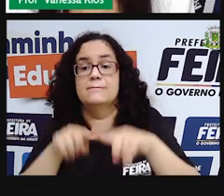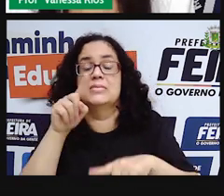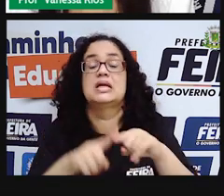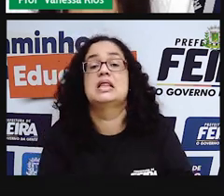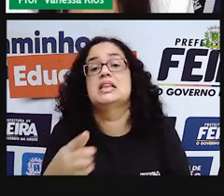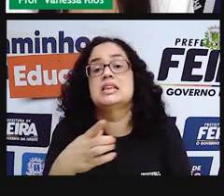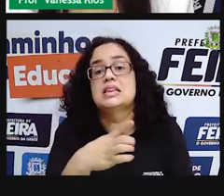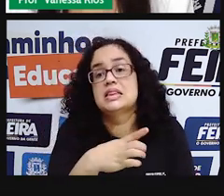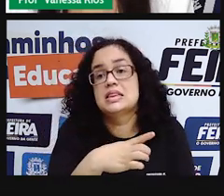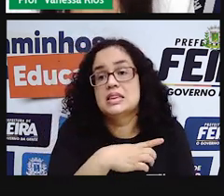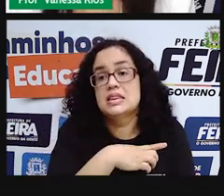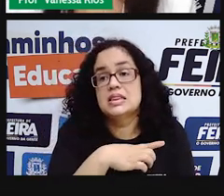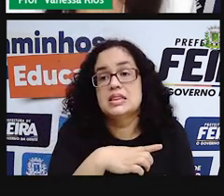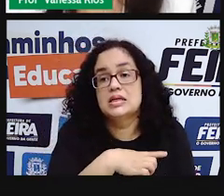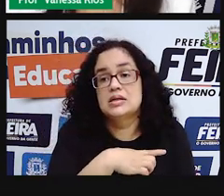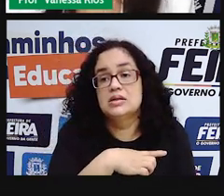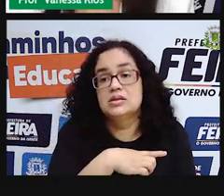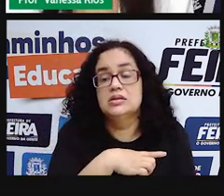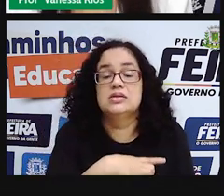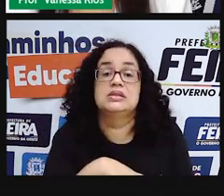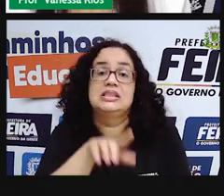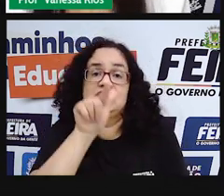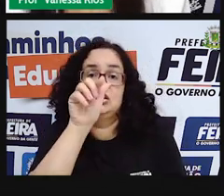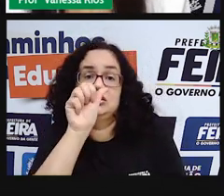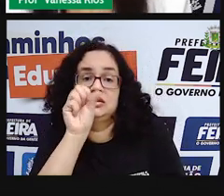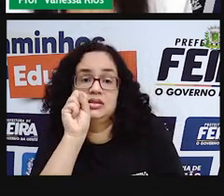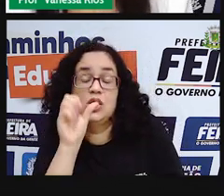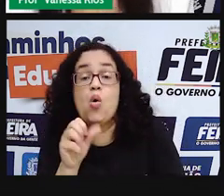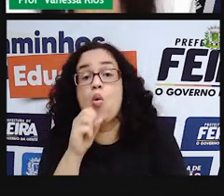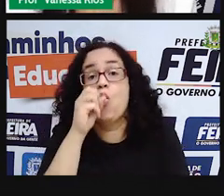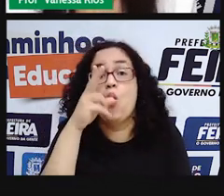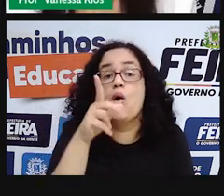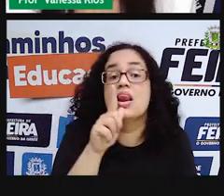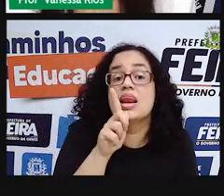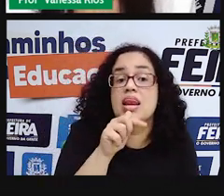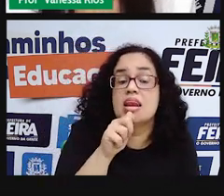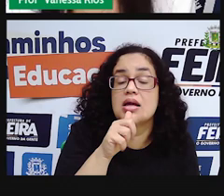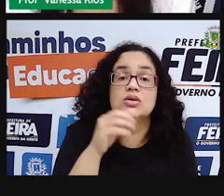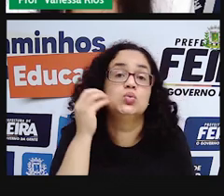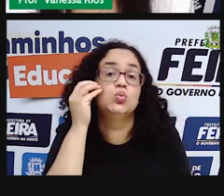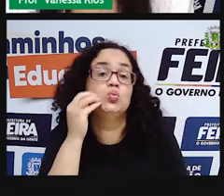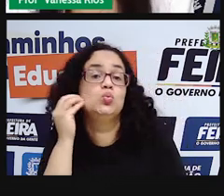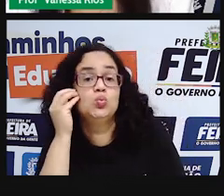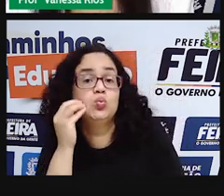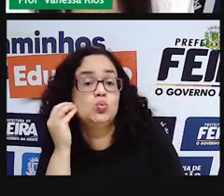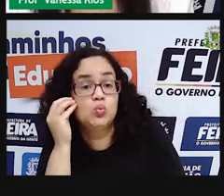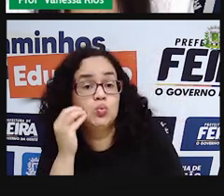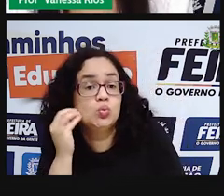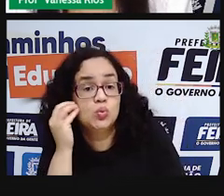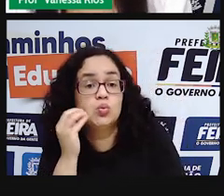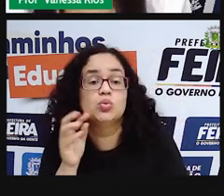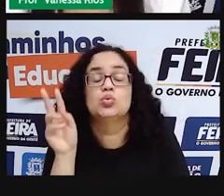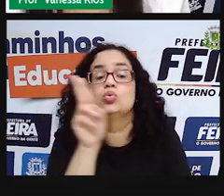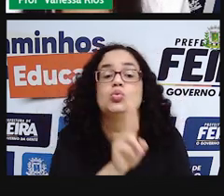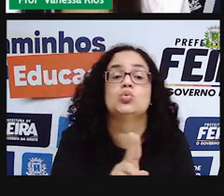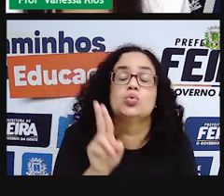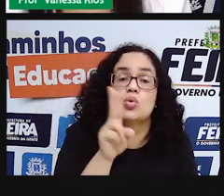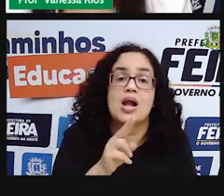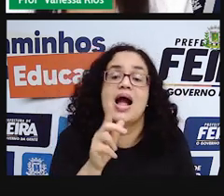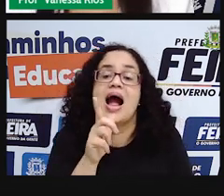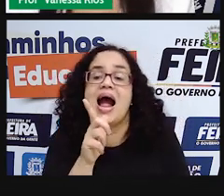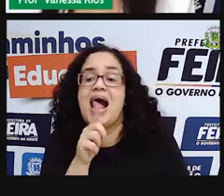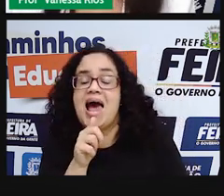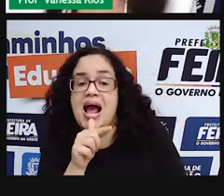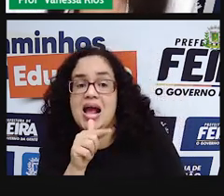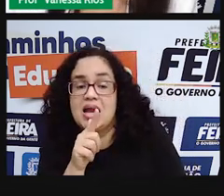a passagem de gases ou de líquido. Nessa experiência aqui, o líquido utilizado foi a água,